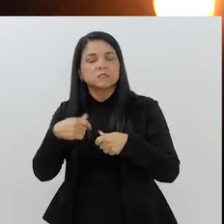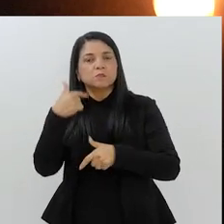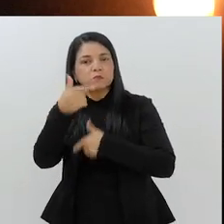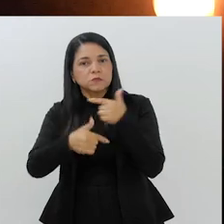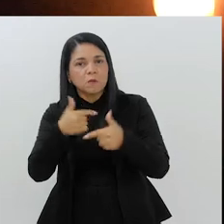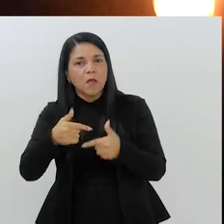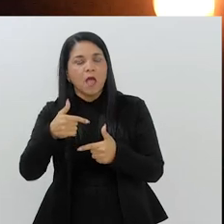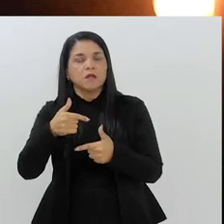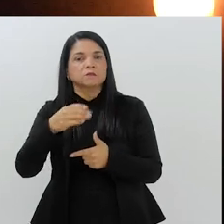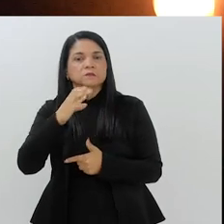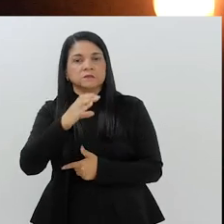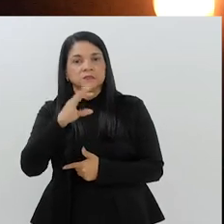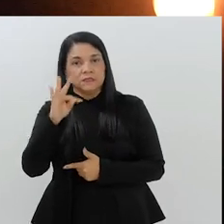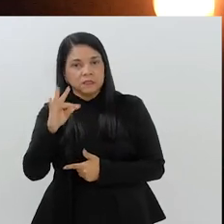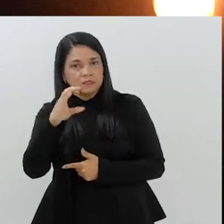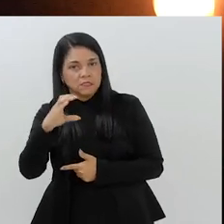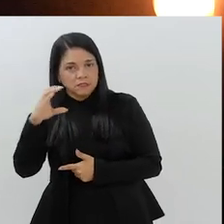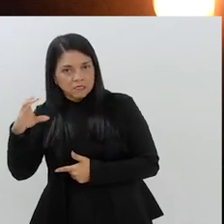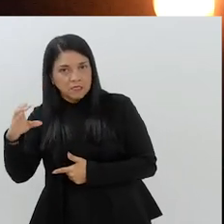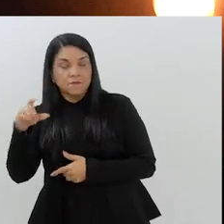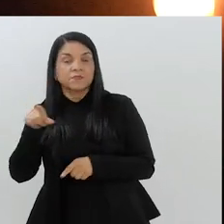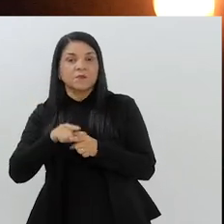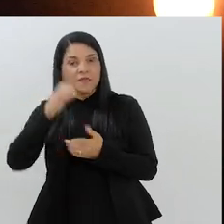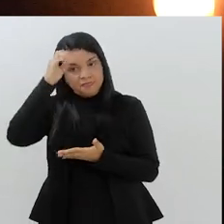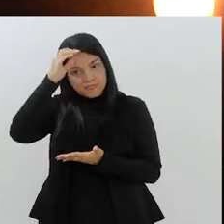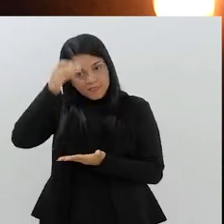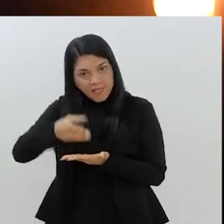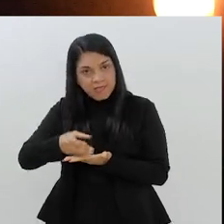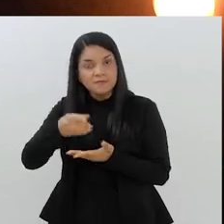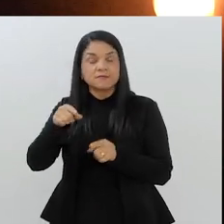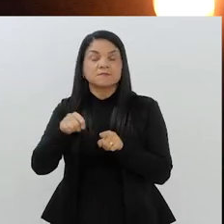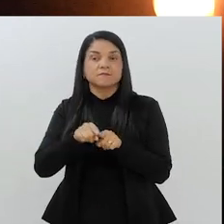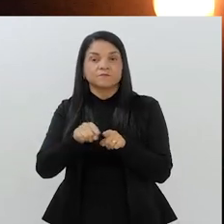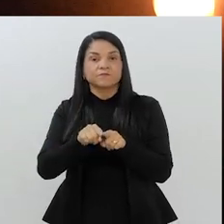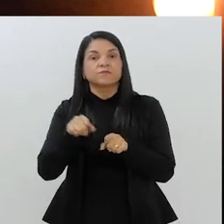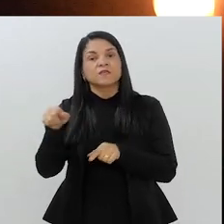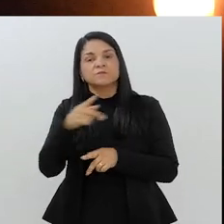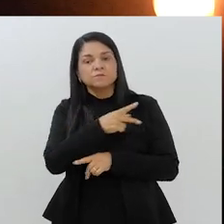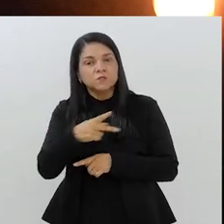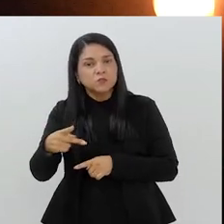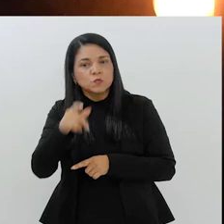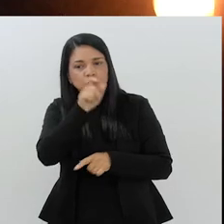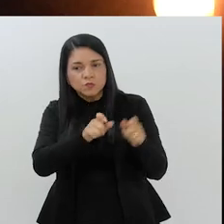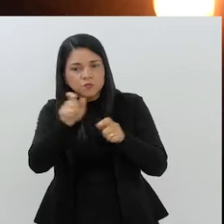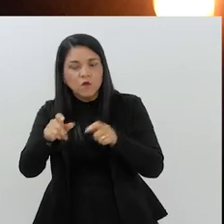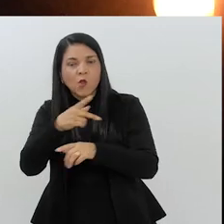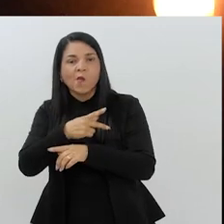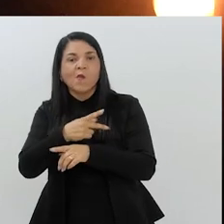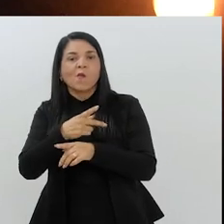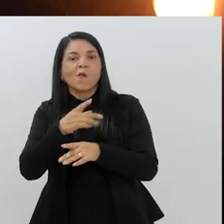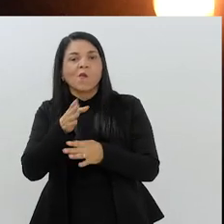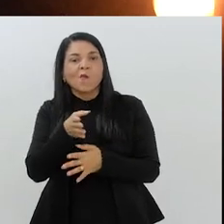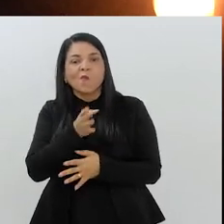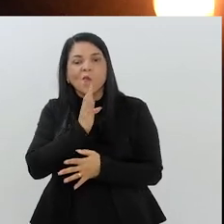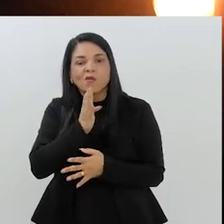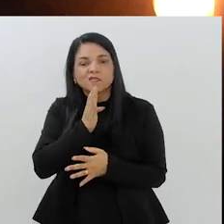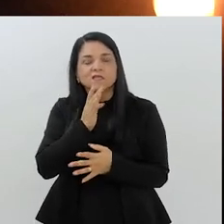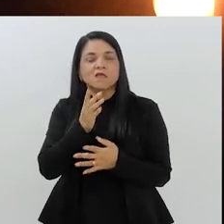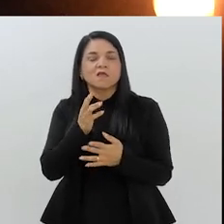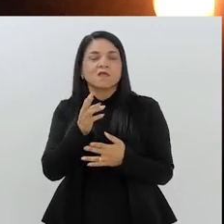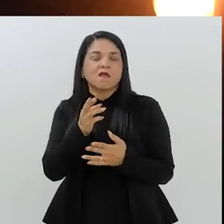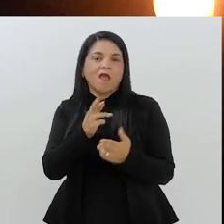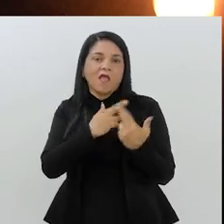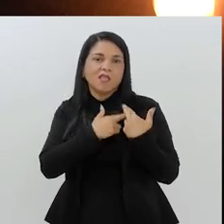para os seus trabalhos acadêmicos e também pessoas que vão para lá para conhecer a entidade e a religião